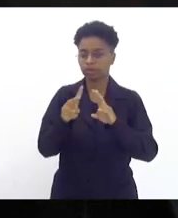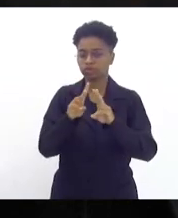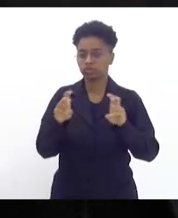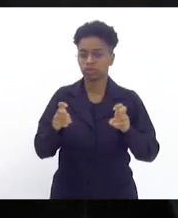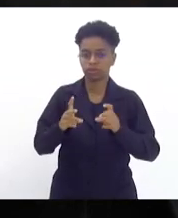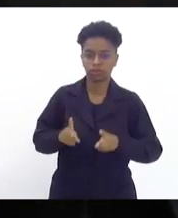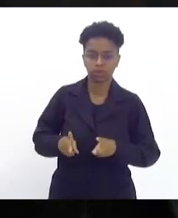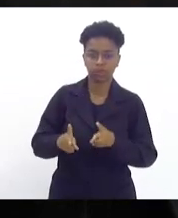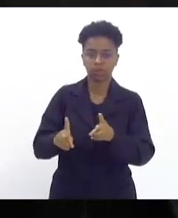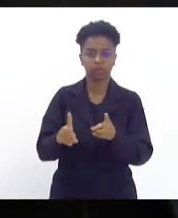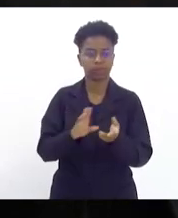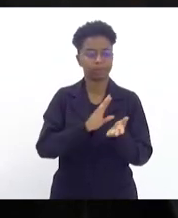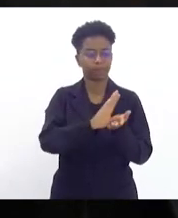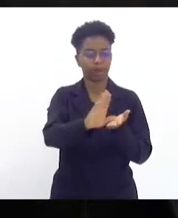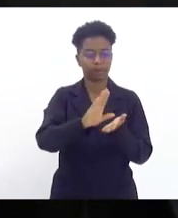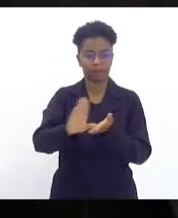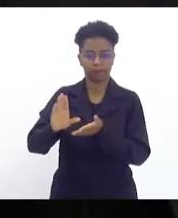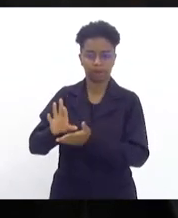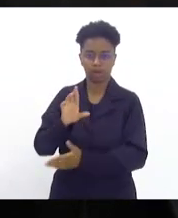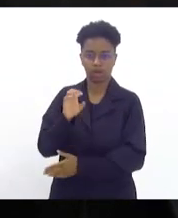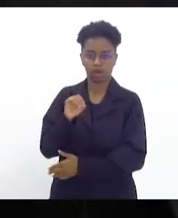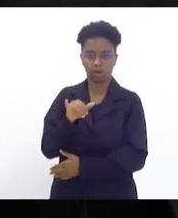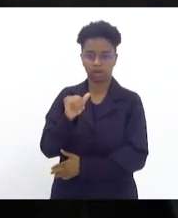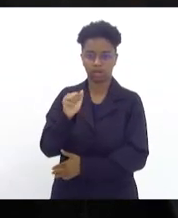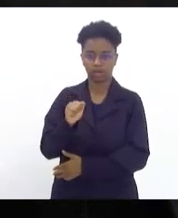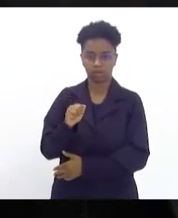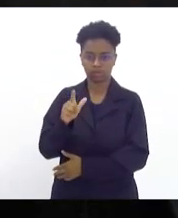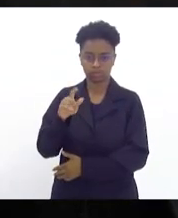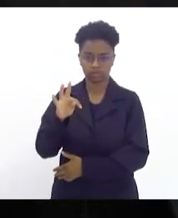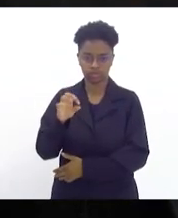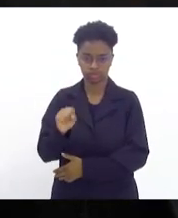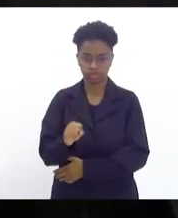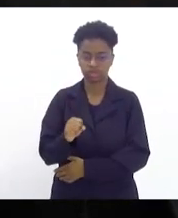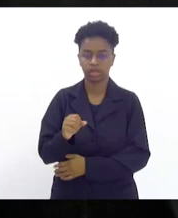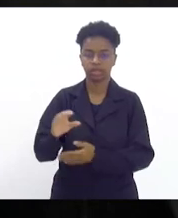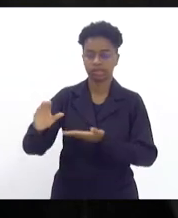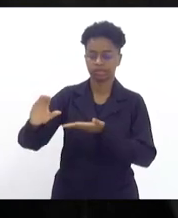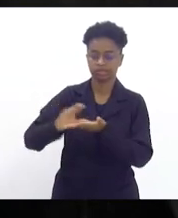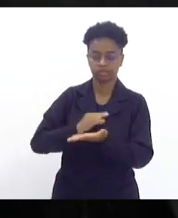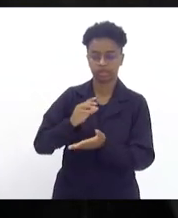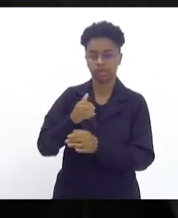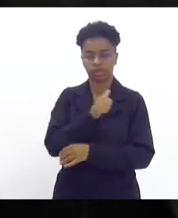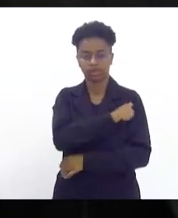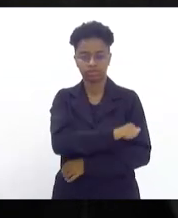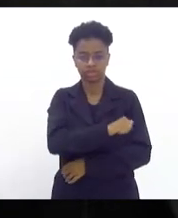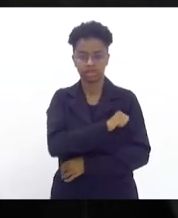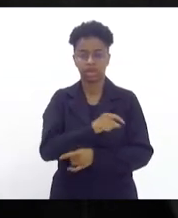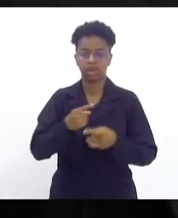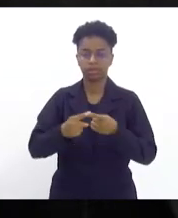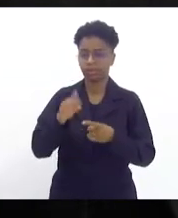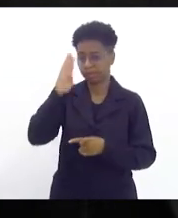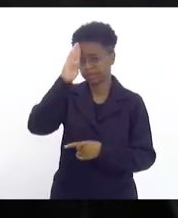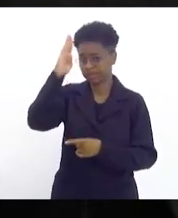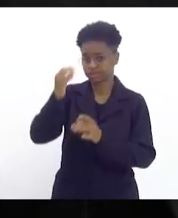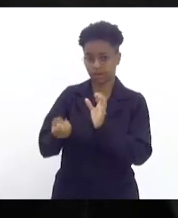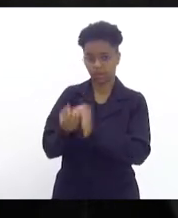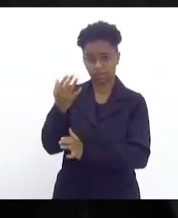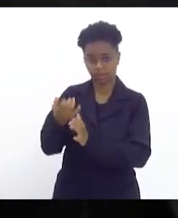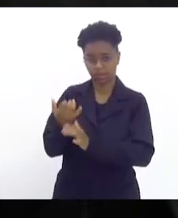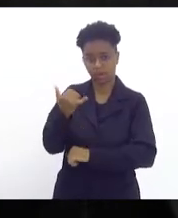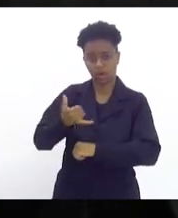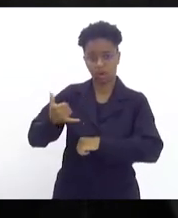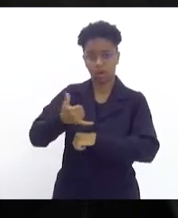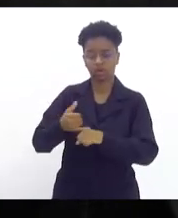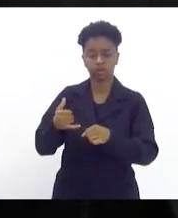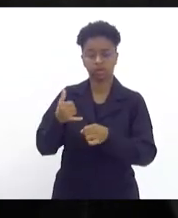dos repasses dos royalties de petróleo para o estado do Rio de Janeiro que é o maior produtor de óleo